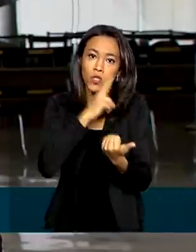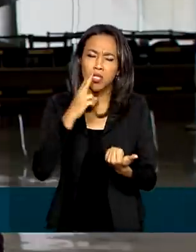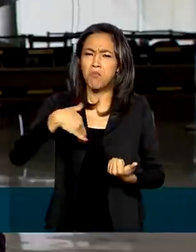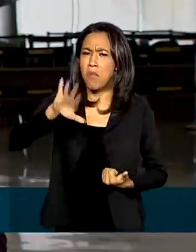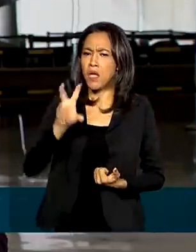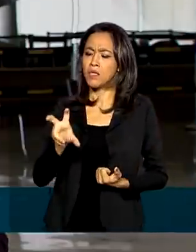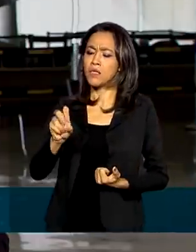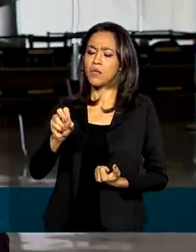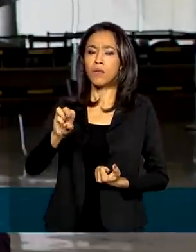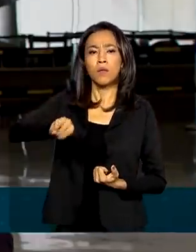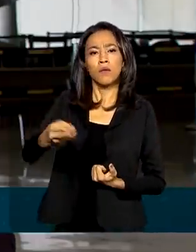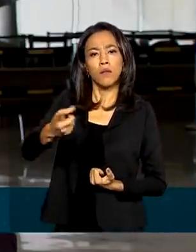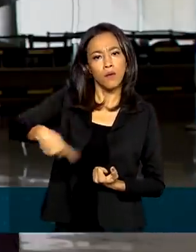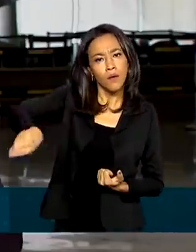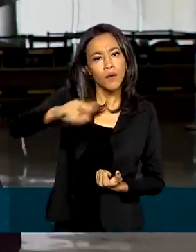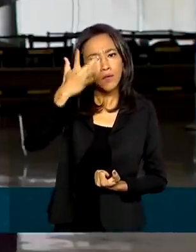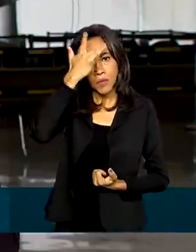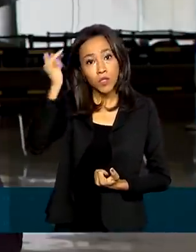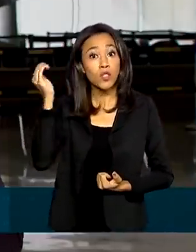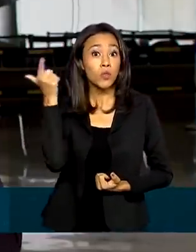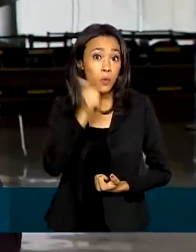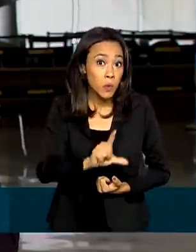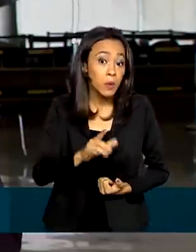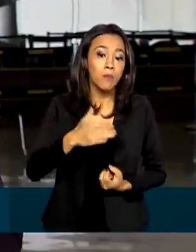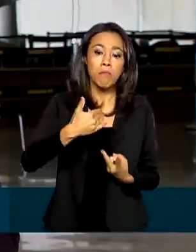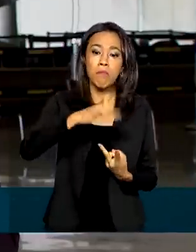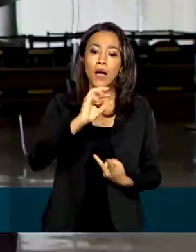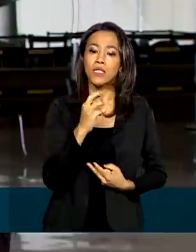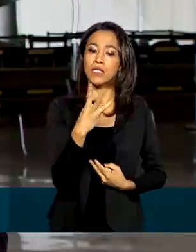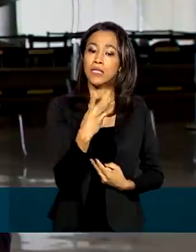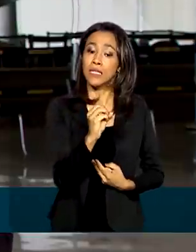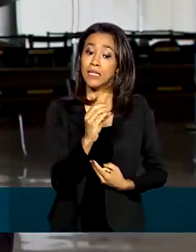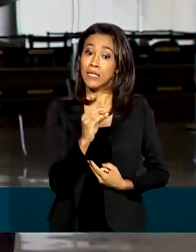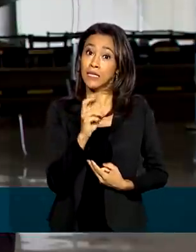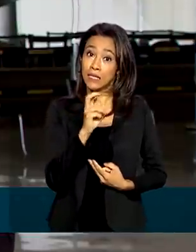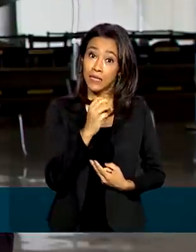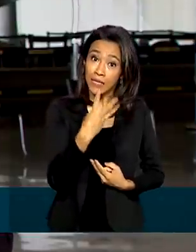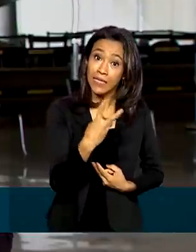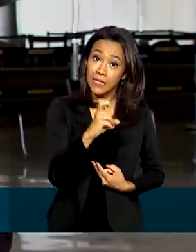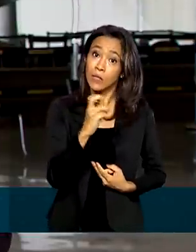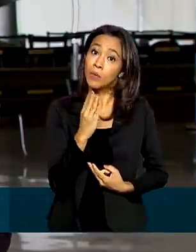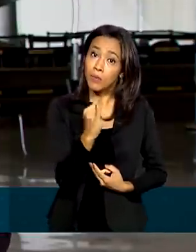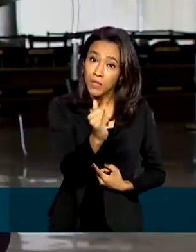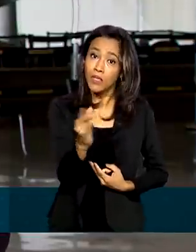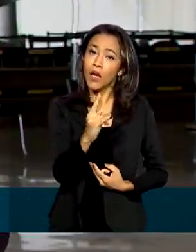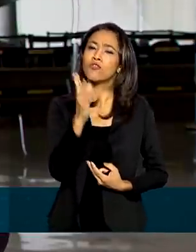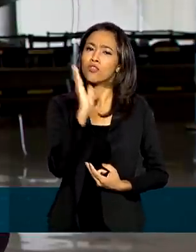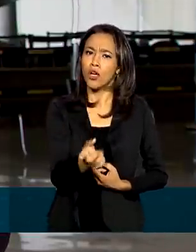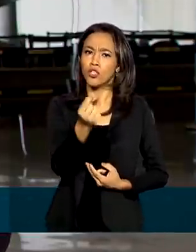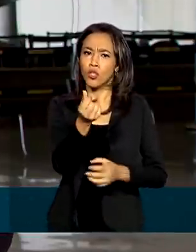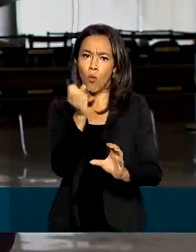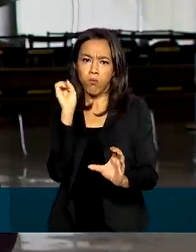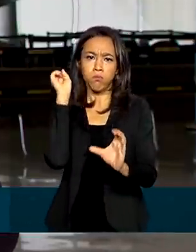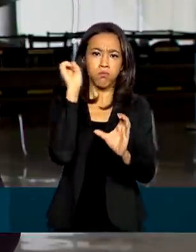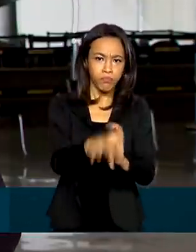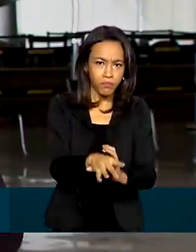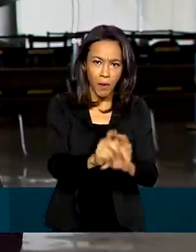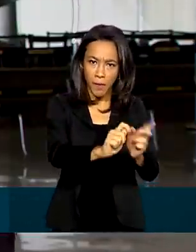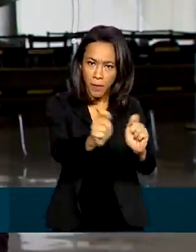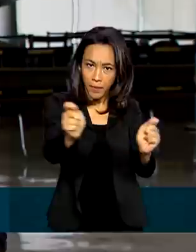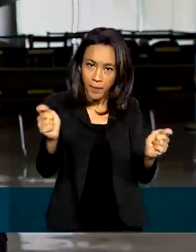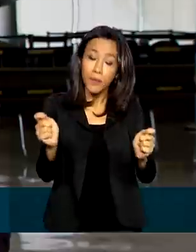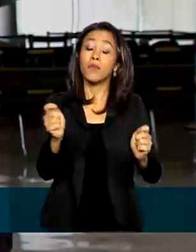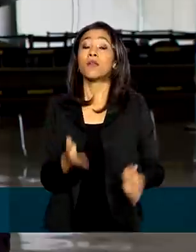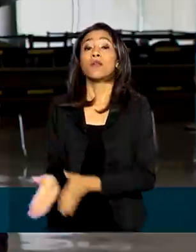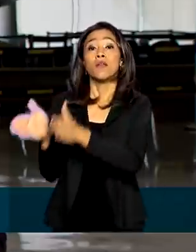de brasileiros foram beneficiados. Mais de R$ 35 bilhões foram creditados para essas pessoas. E um